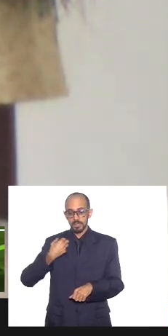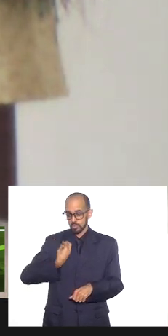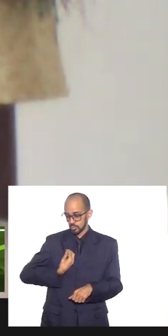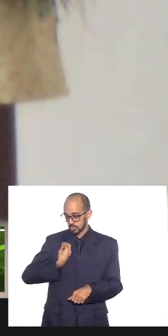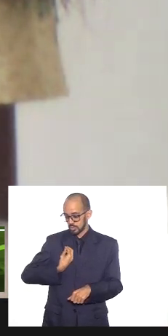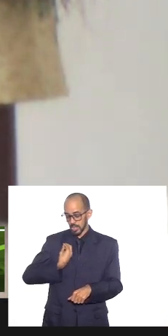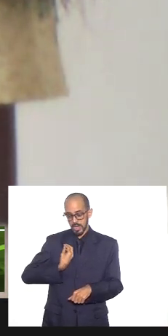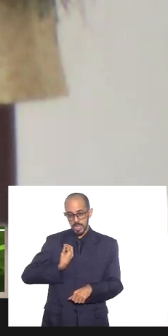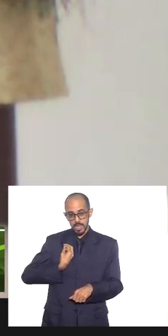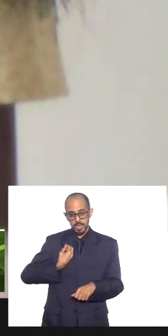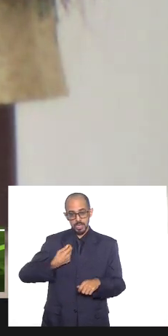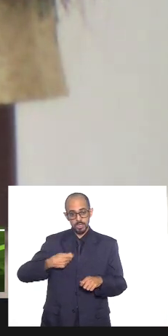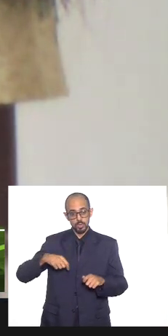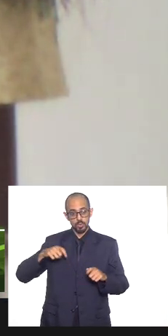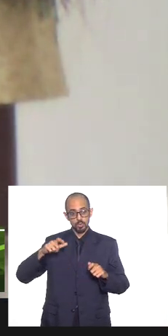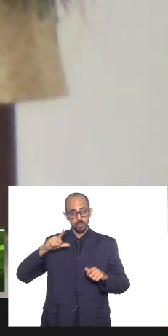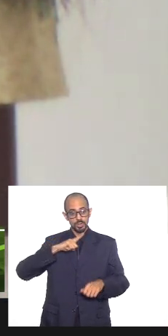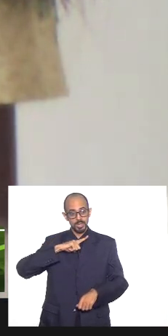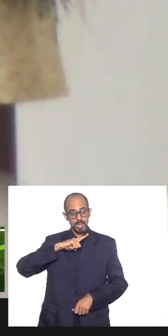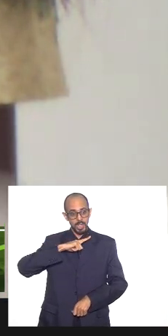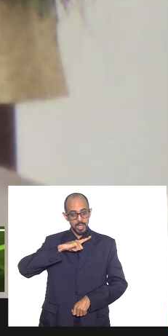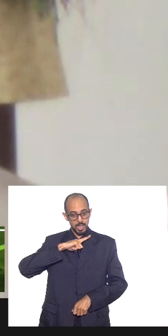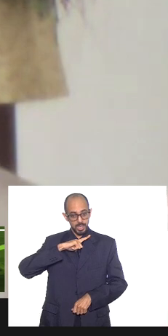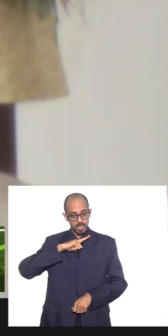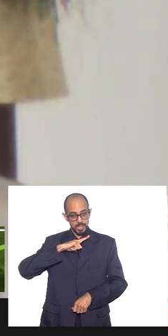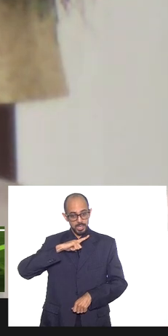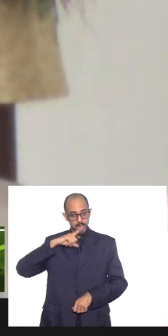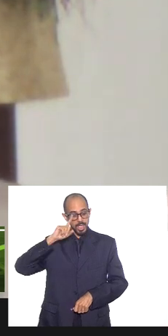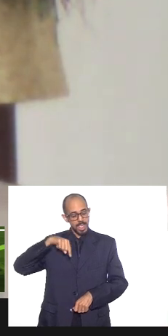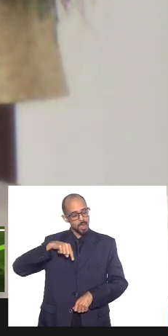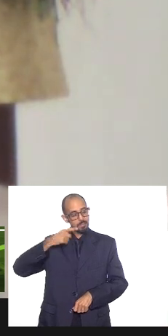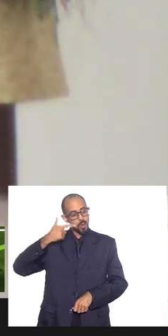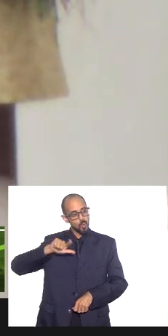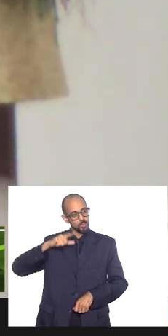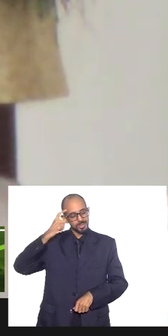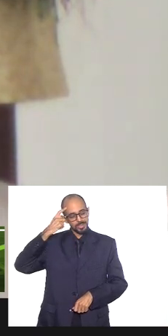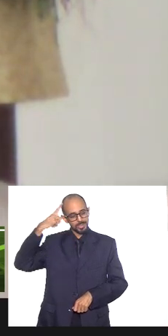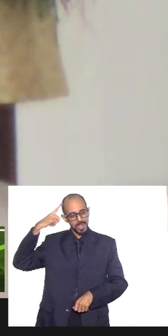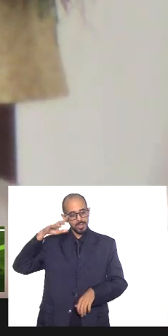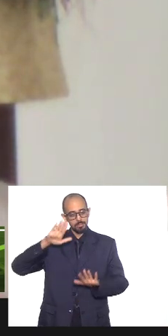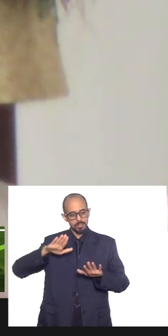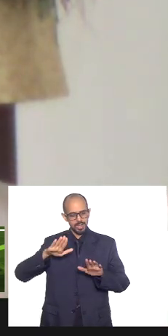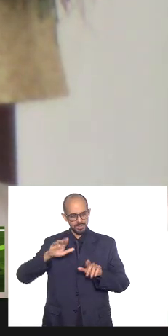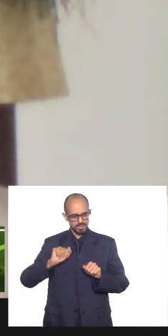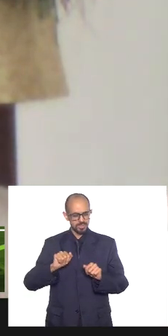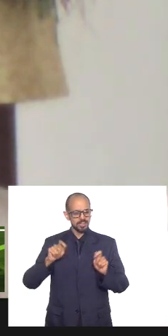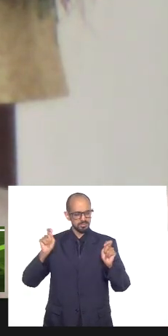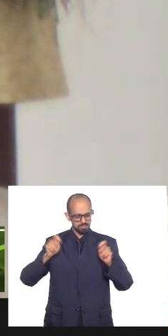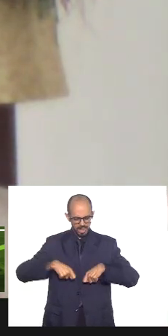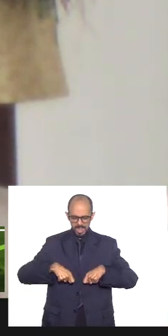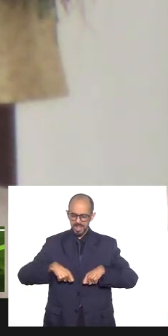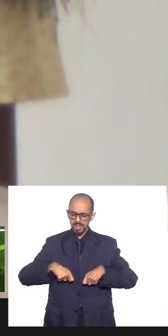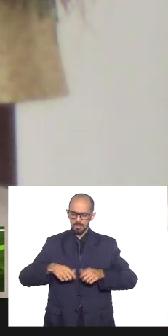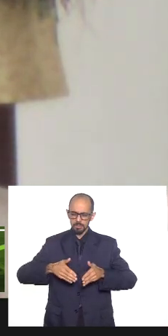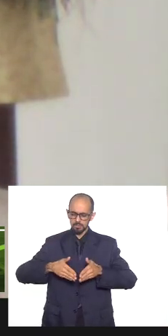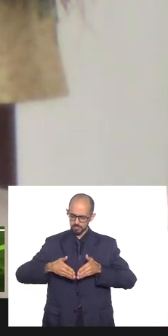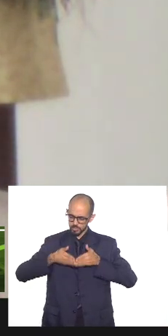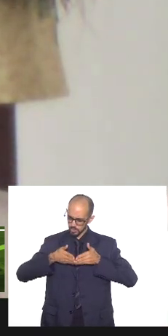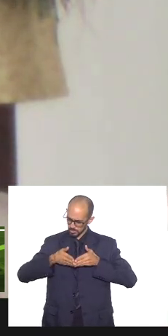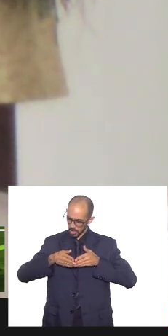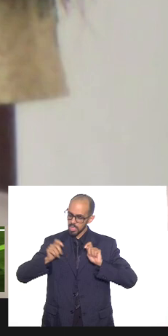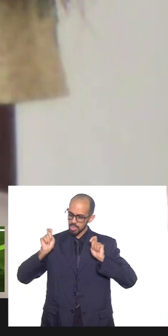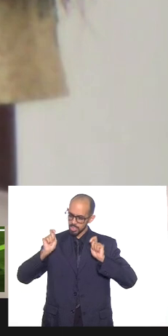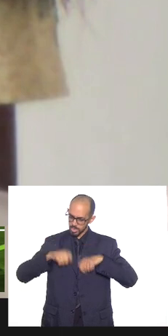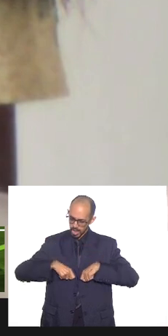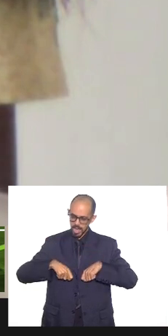que tem outra dimensão se a gente mas não estou dizendo que as concessões não sejam possíveis eu acho que as